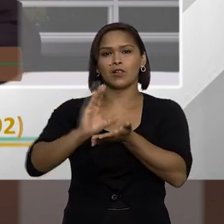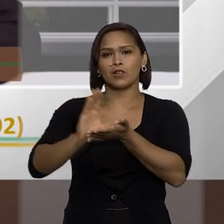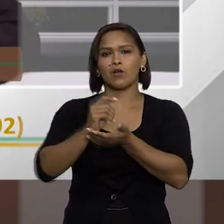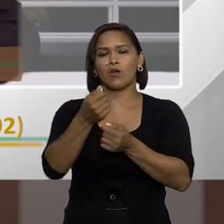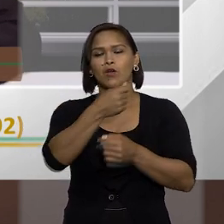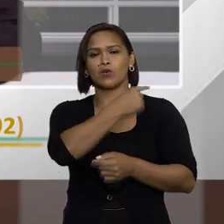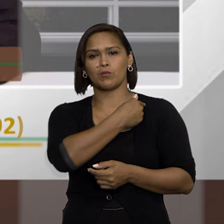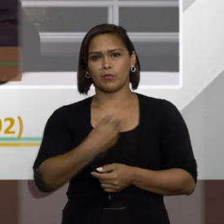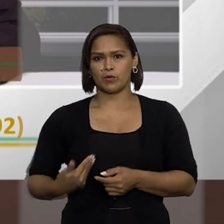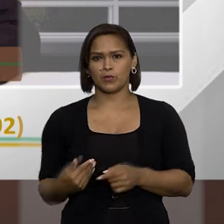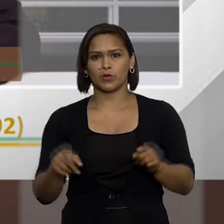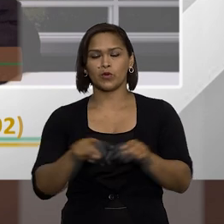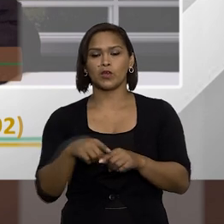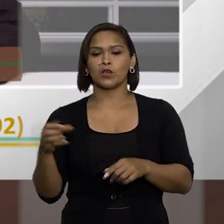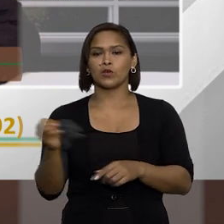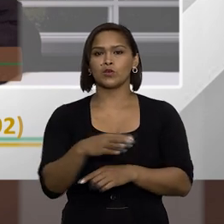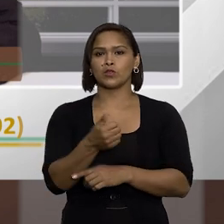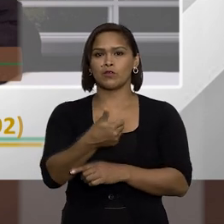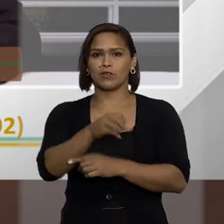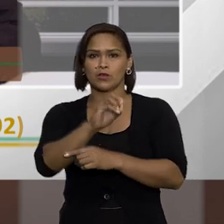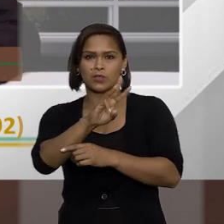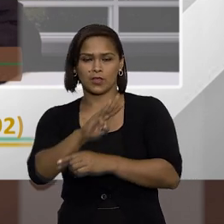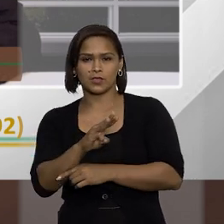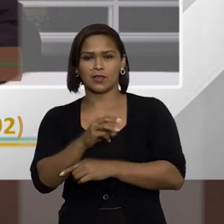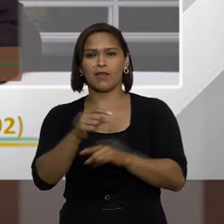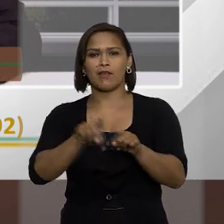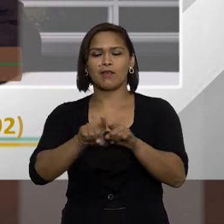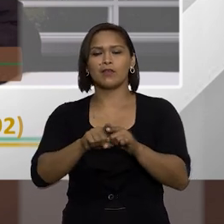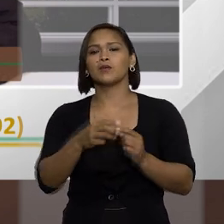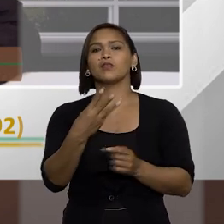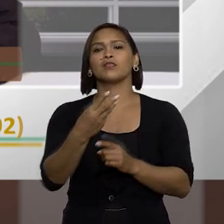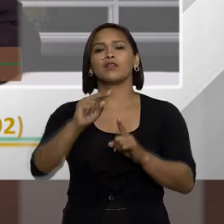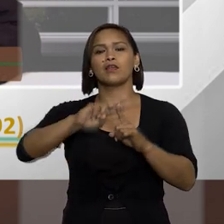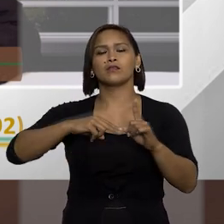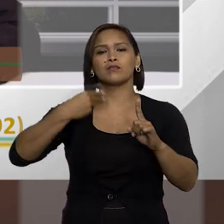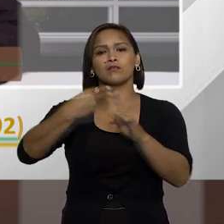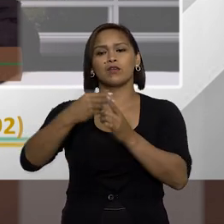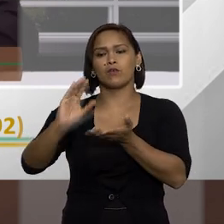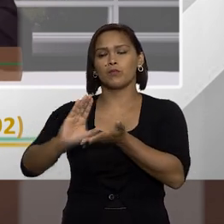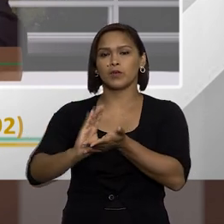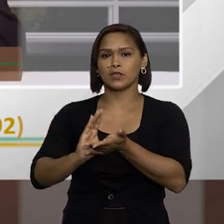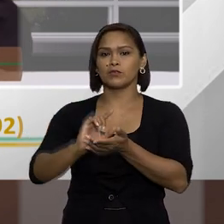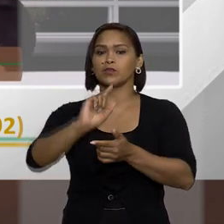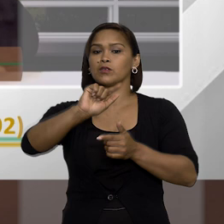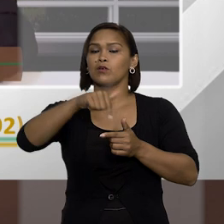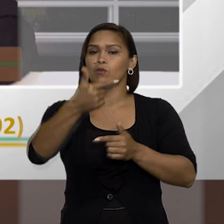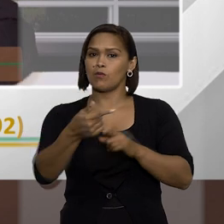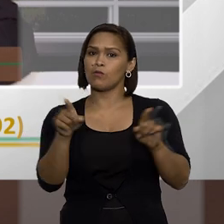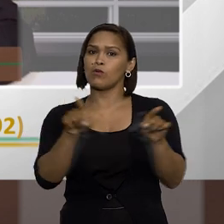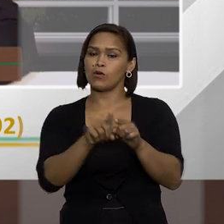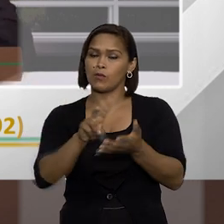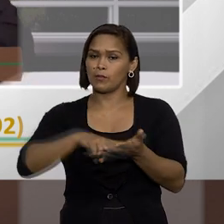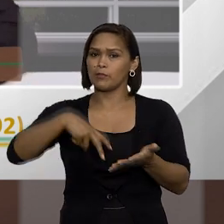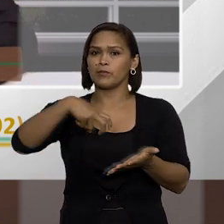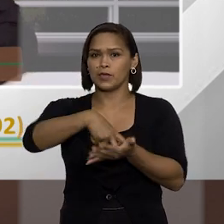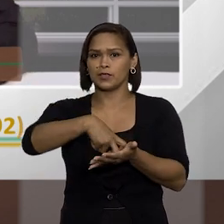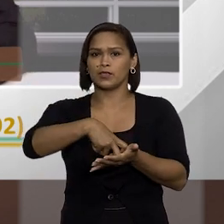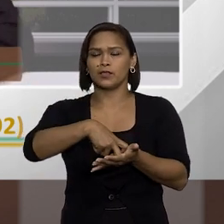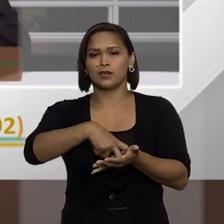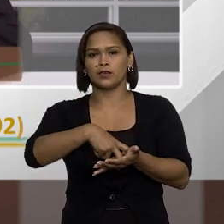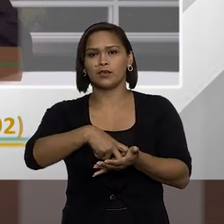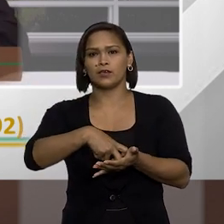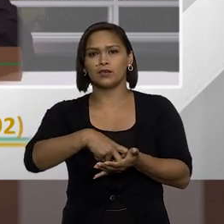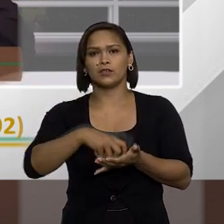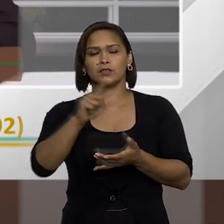do agente público. E o ato novo, que é o 10A, seria até três vezes também o benefício indevido. E tem uma outra penalidade,